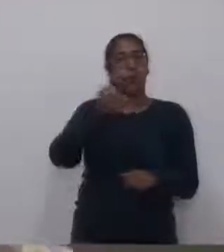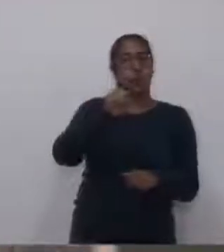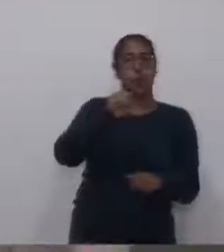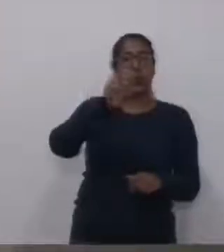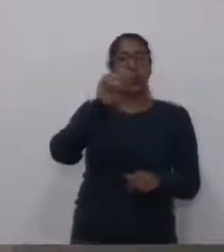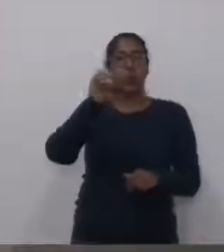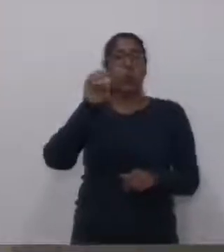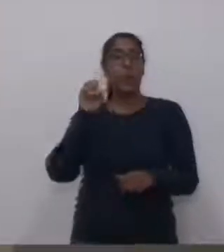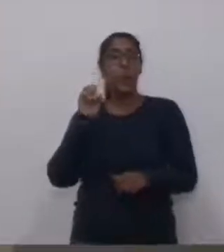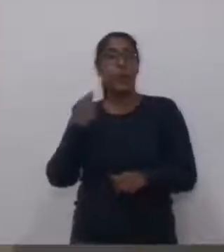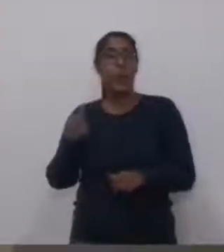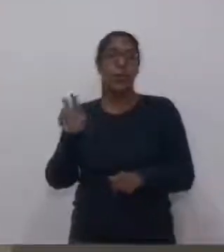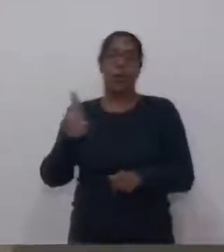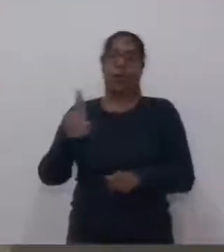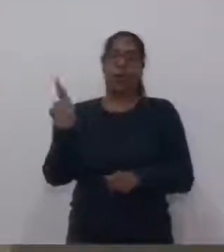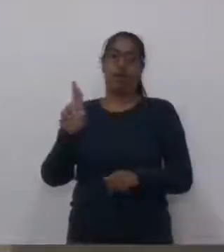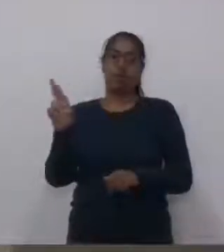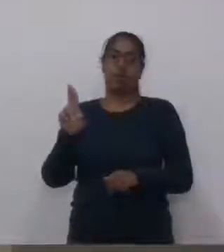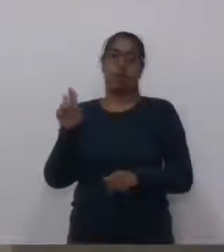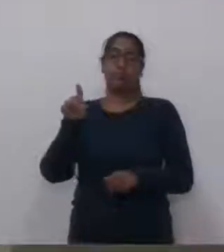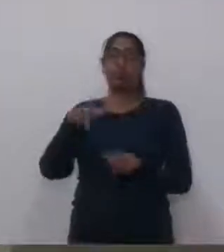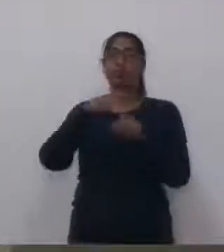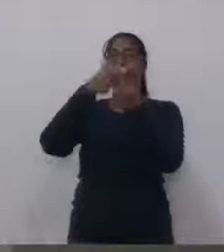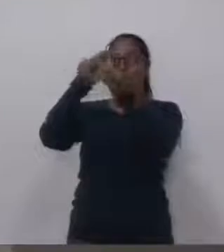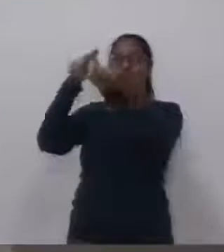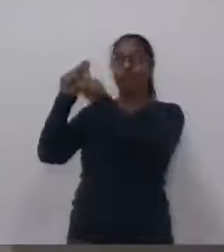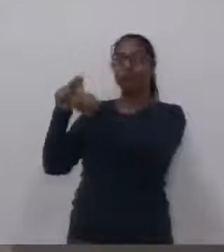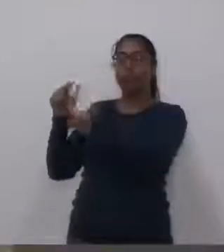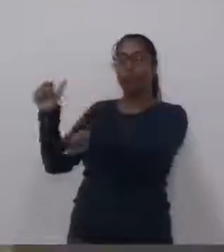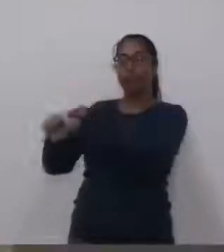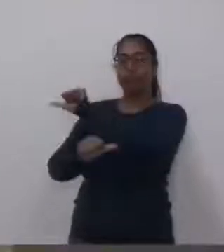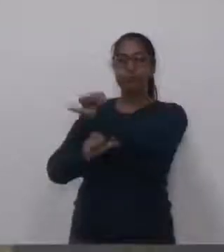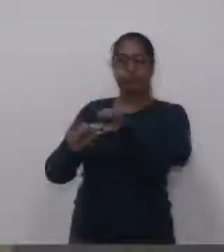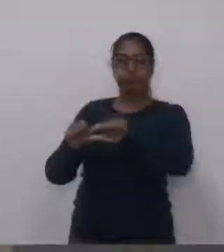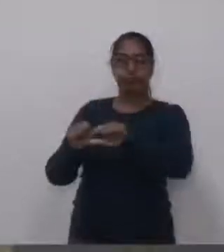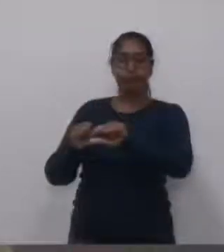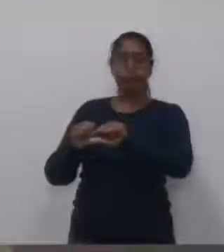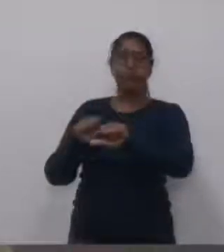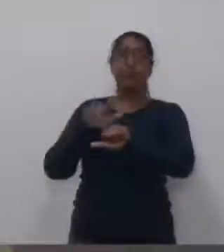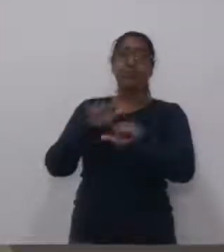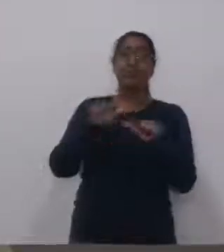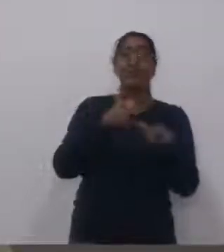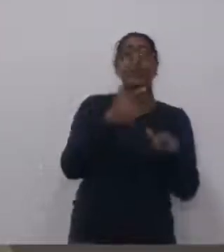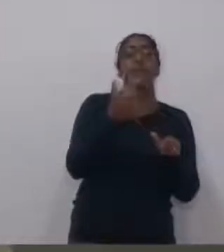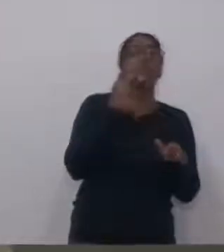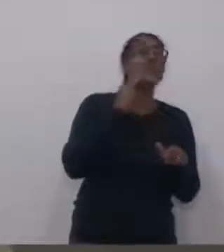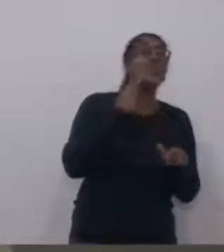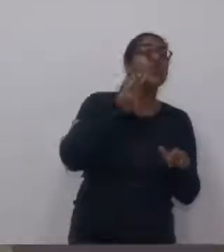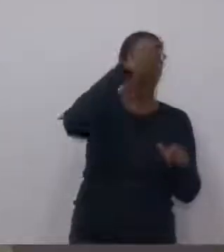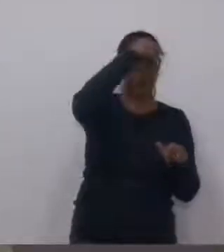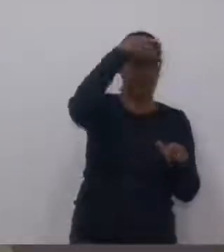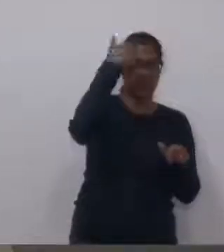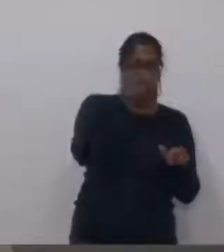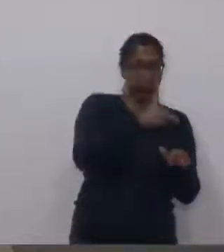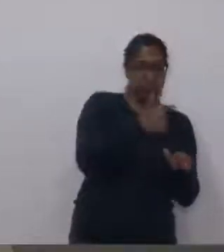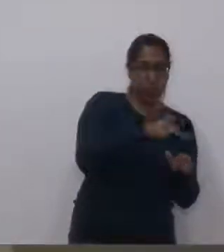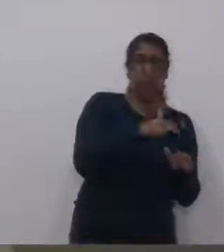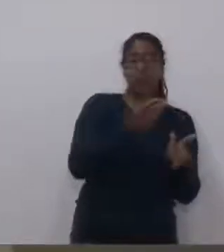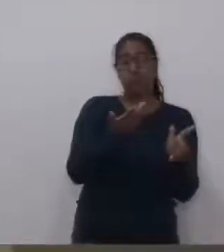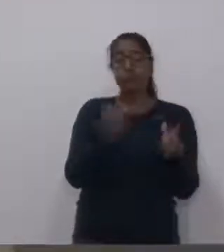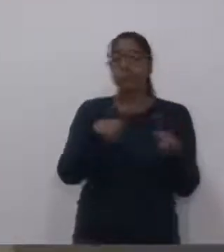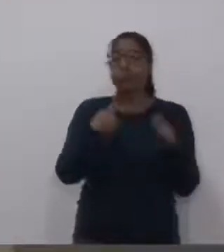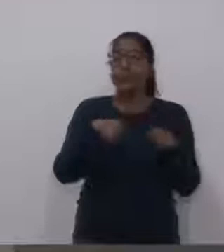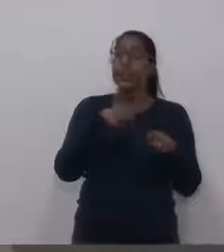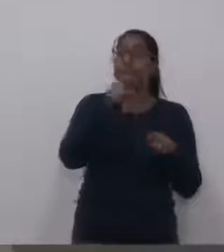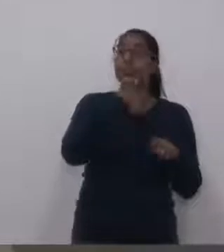mil reais é orçada a obra de restauro. Então, se o município não tem, eu acho que tem que ir em busca, ir no governo do Estado, no governo federal, na